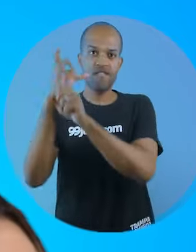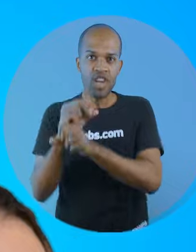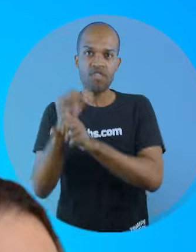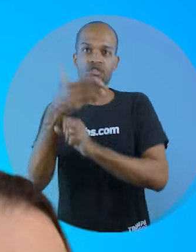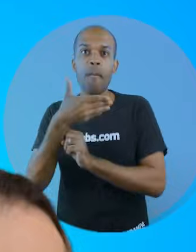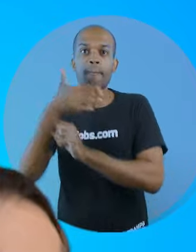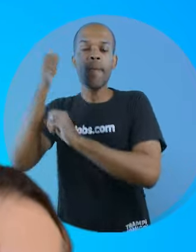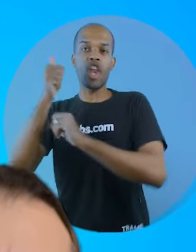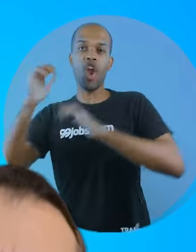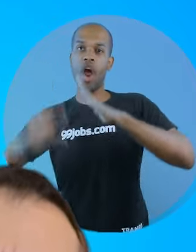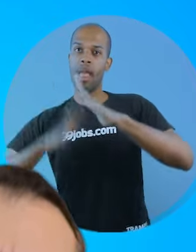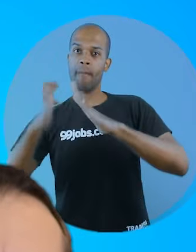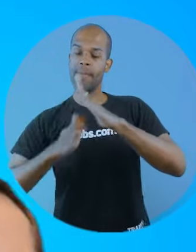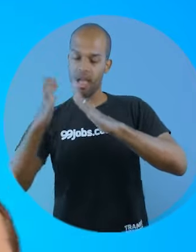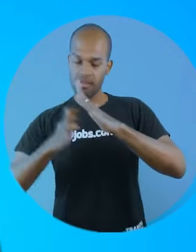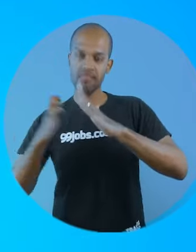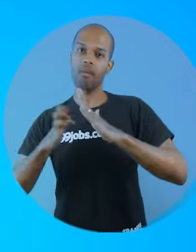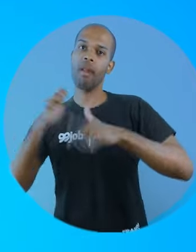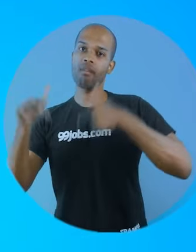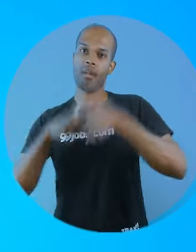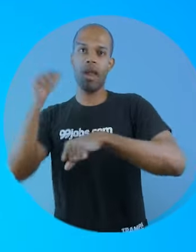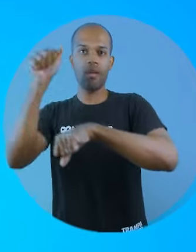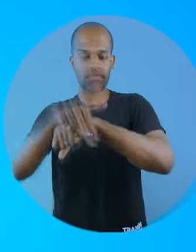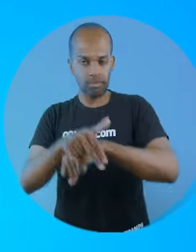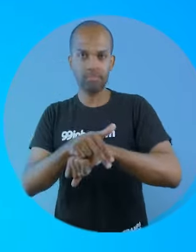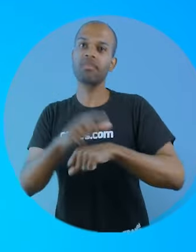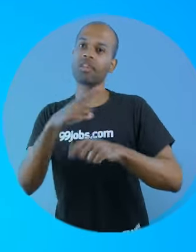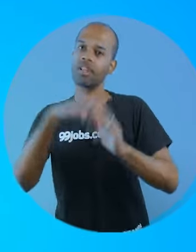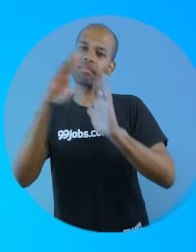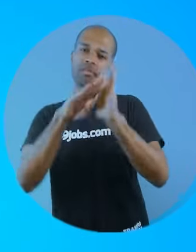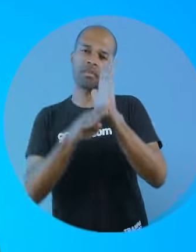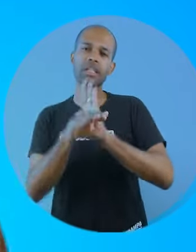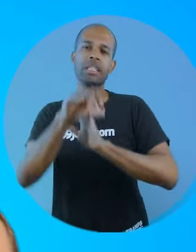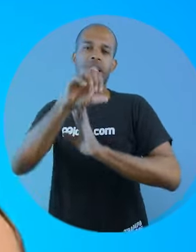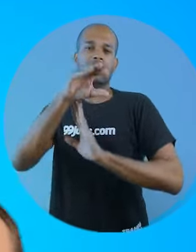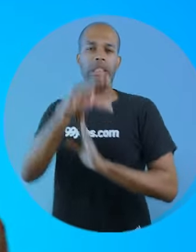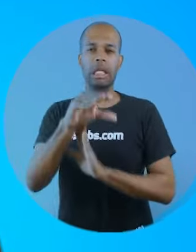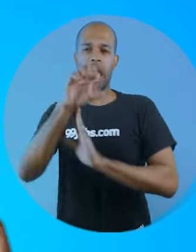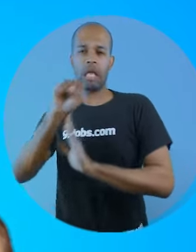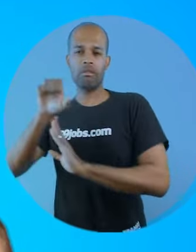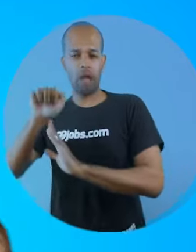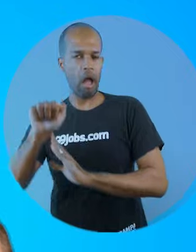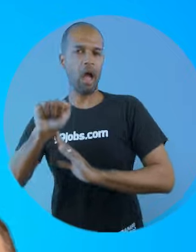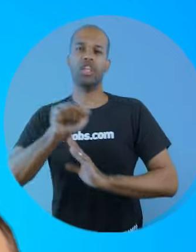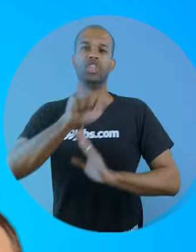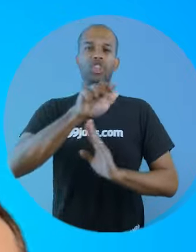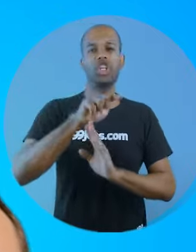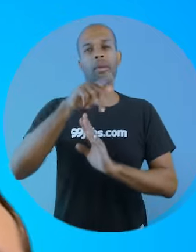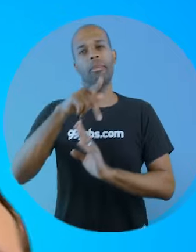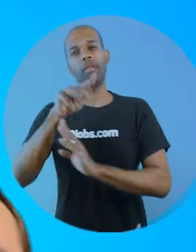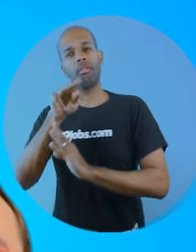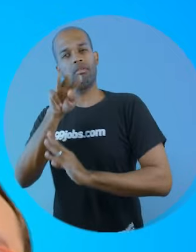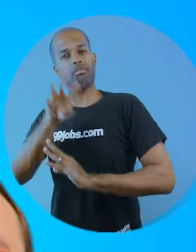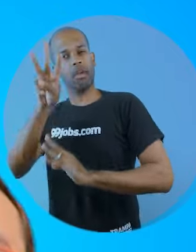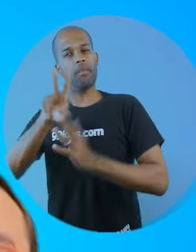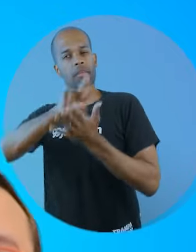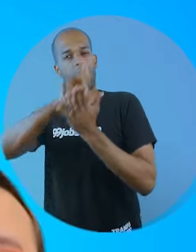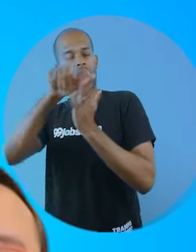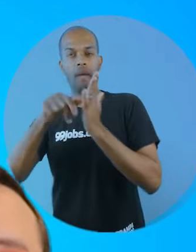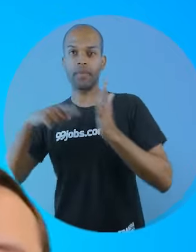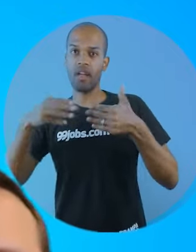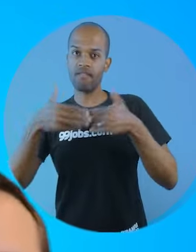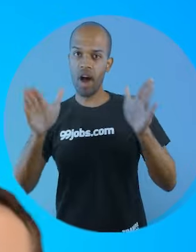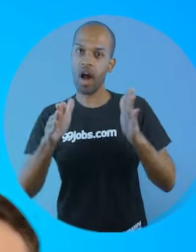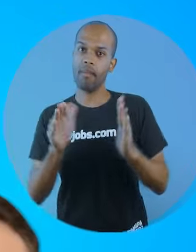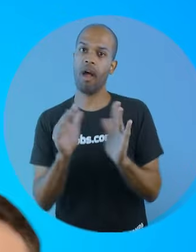entre as melhores empresas pra se trabalhar. No ranking aí das revistas do CSA e Great Place Work. Magalu tá com vagas